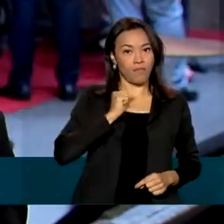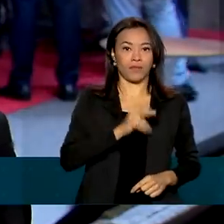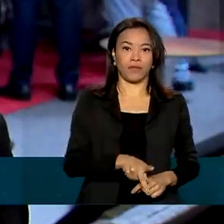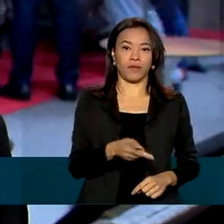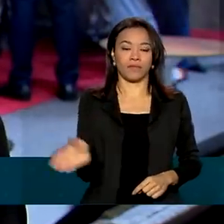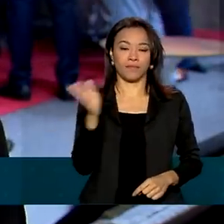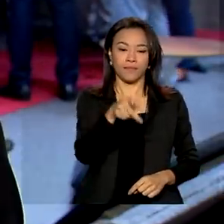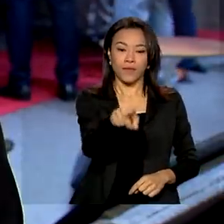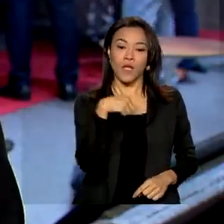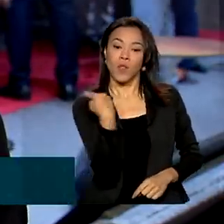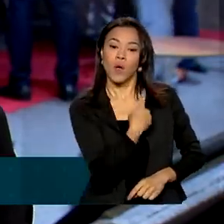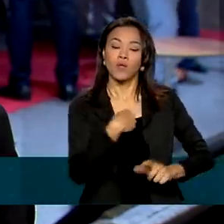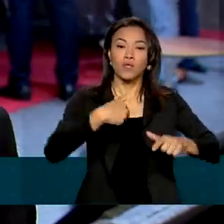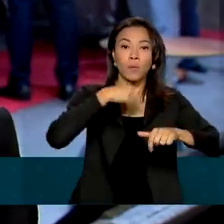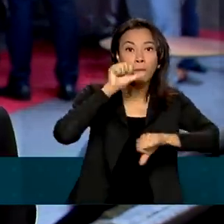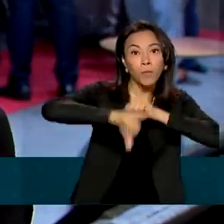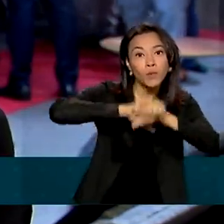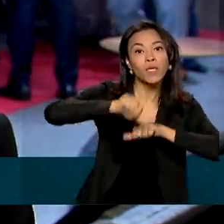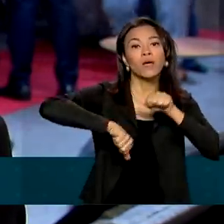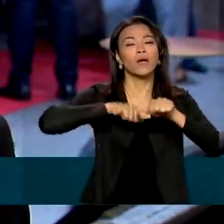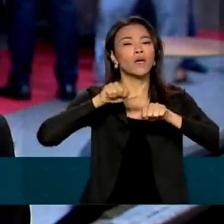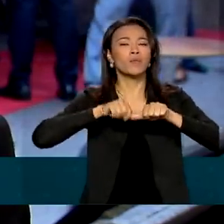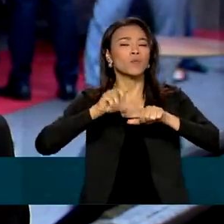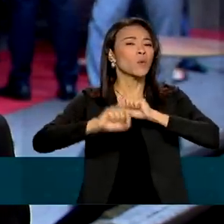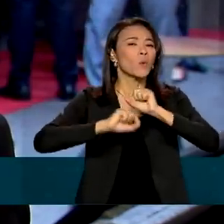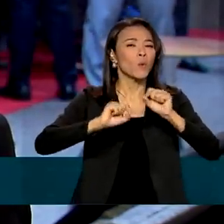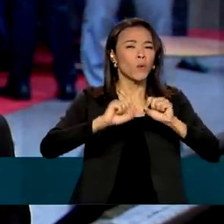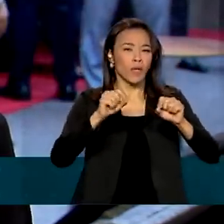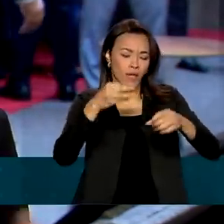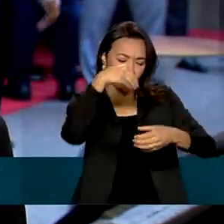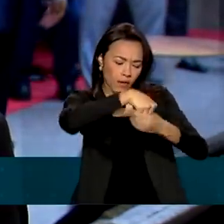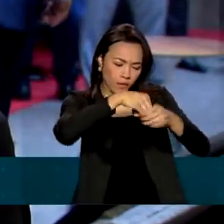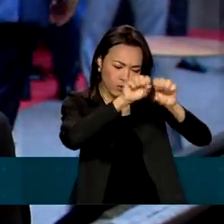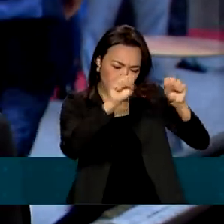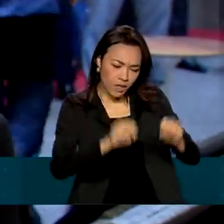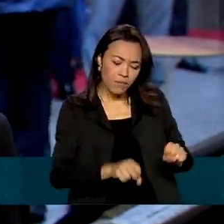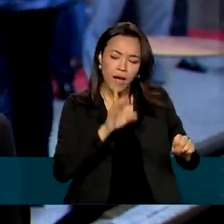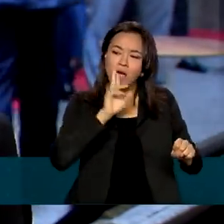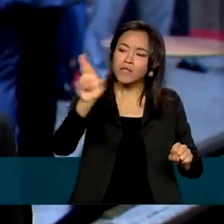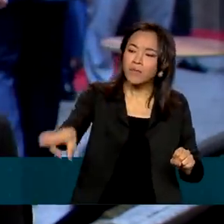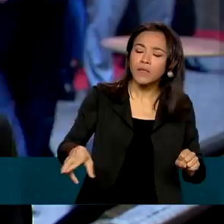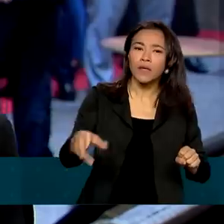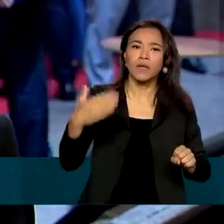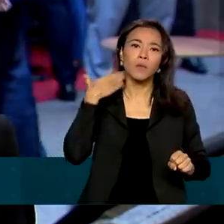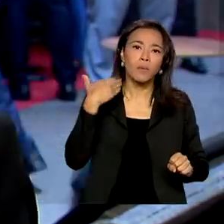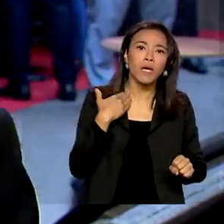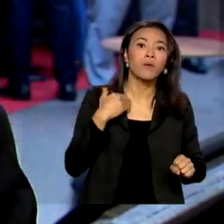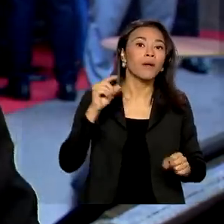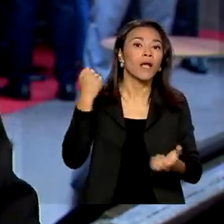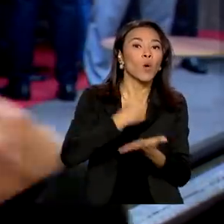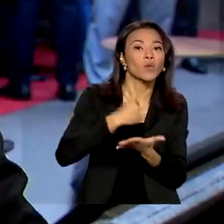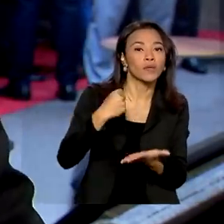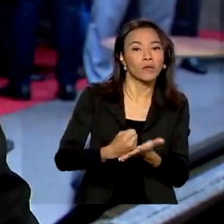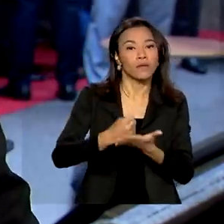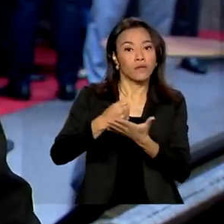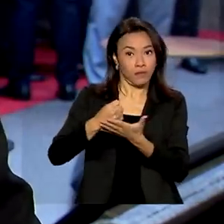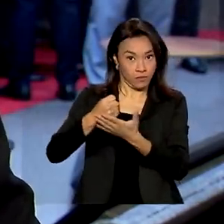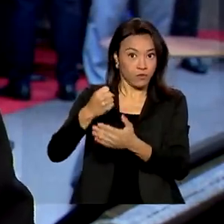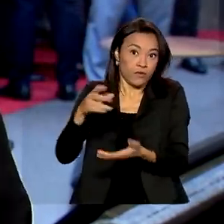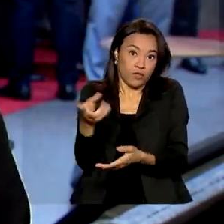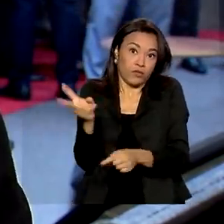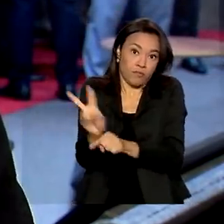mudou toda a sistemática de resposta para o banco na contratação de um empréstimo. Então antes a gente